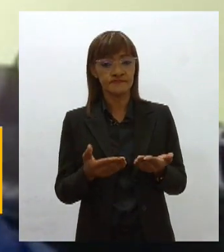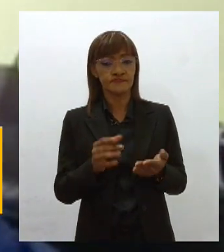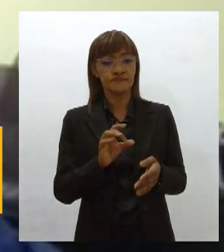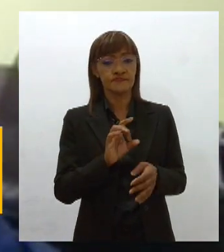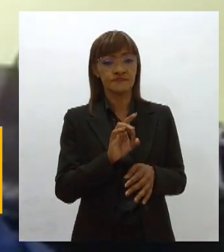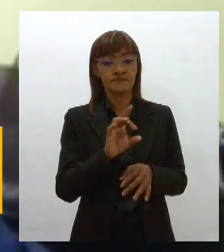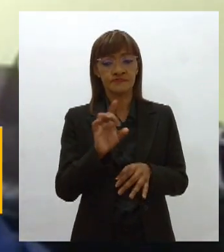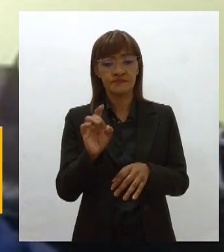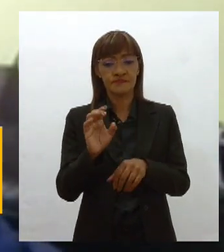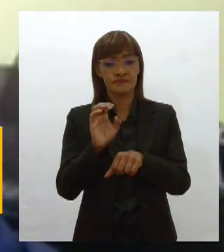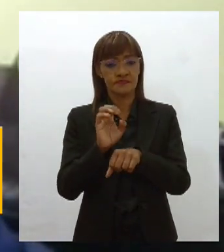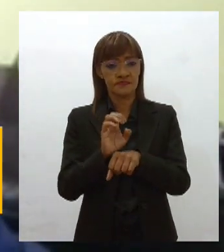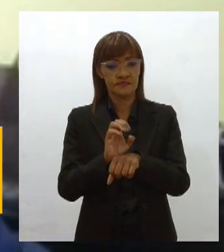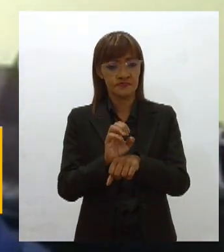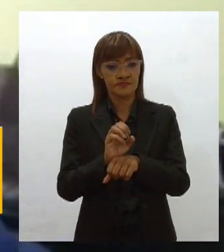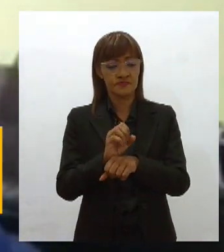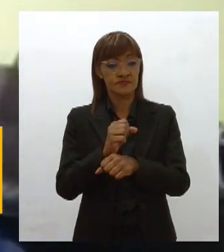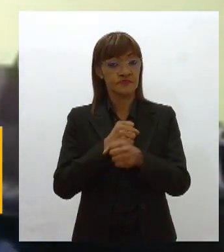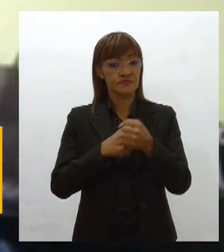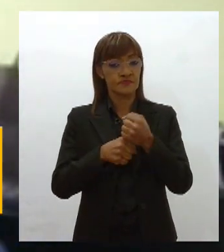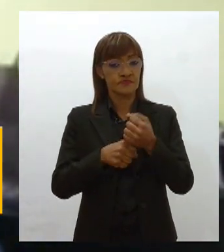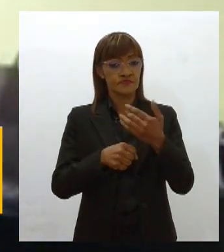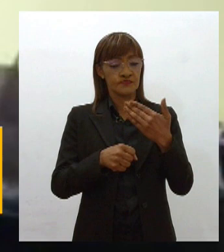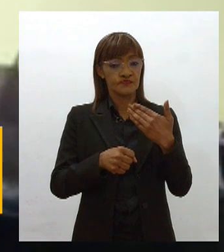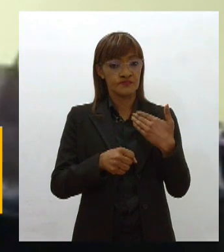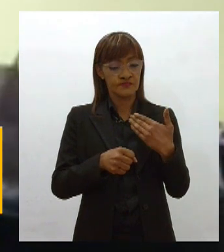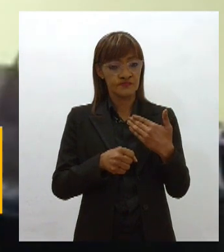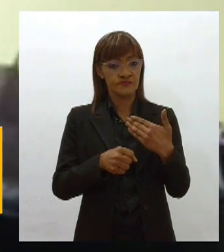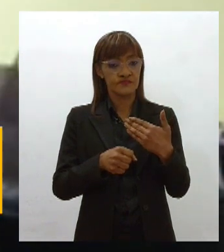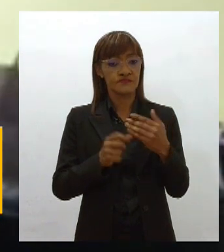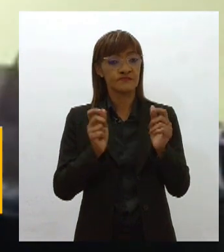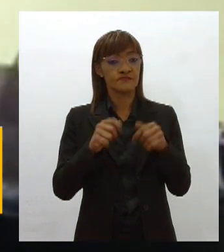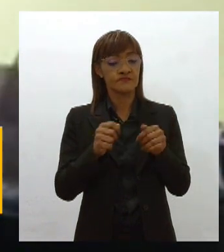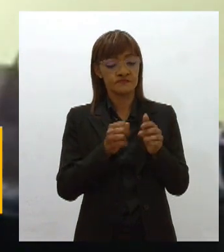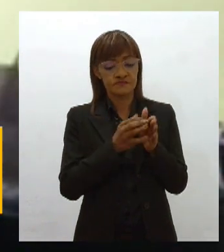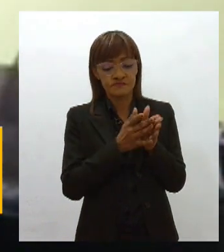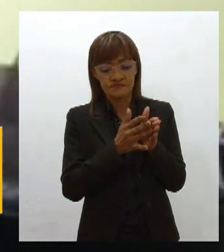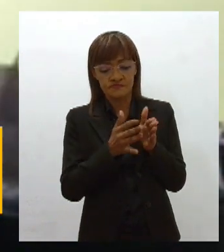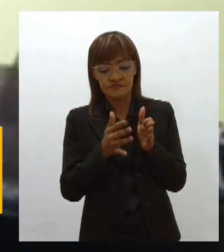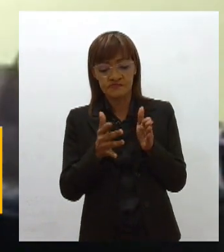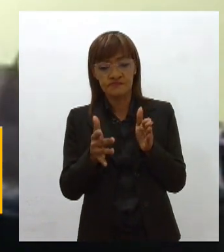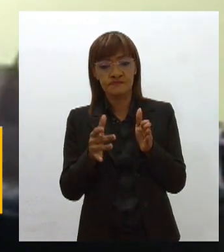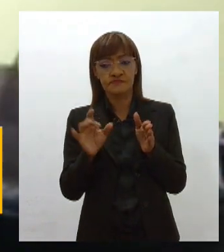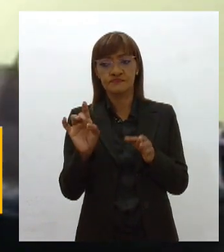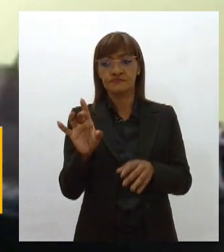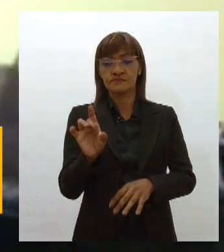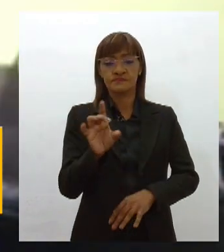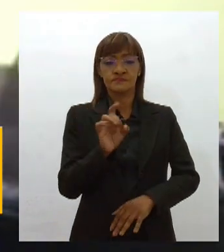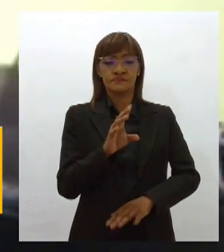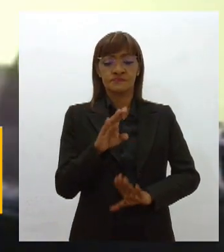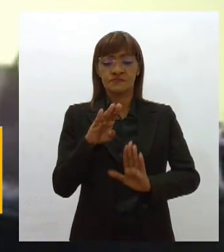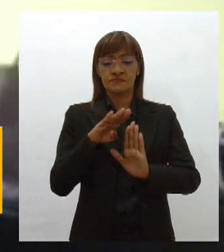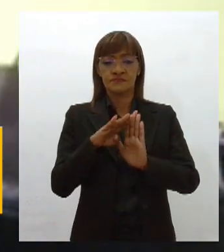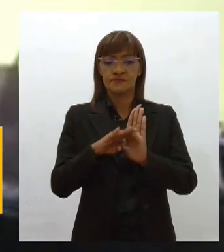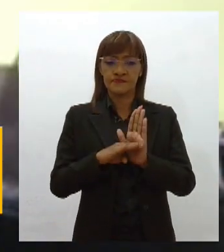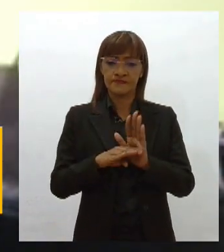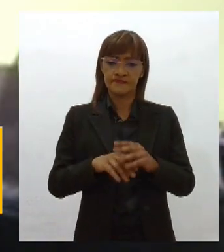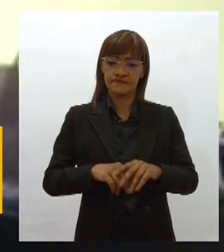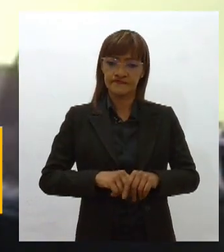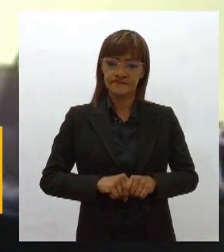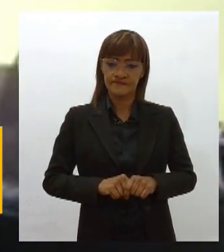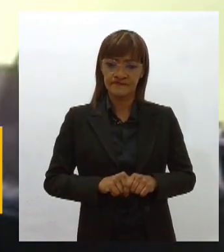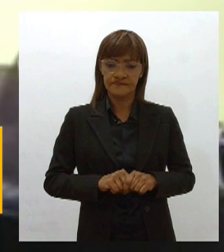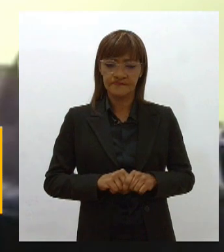no próprio 2010 ou 2011, de lá para cá, ir constituindo cada um a sua ou o seu plano. O que é que tem o plano? O plano